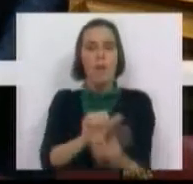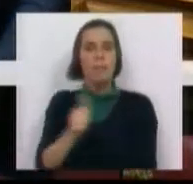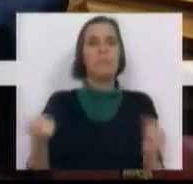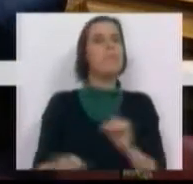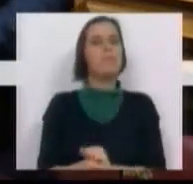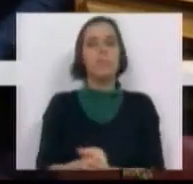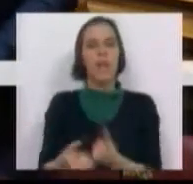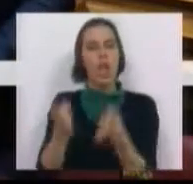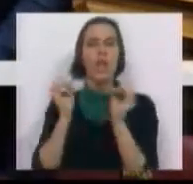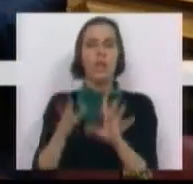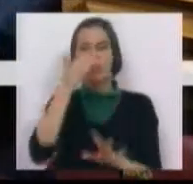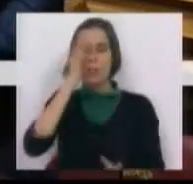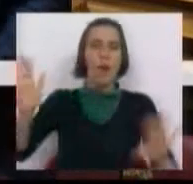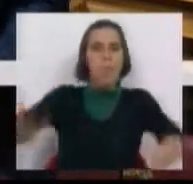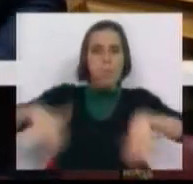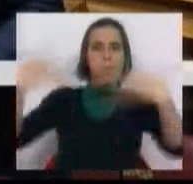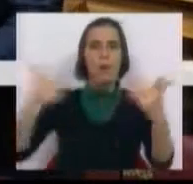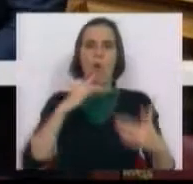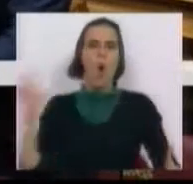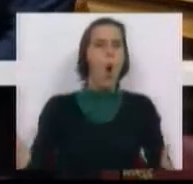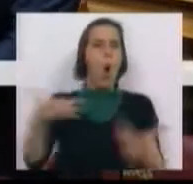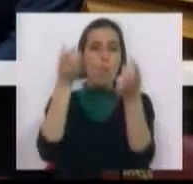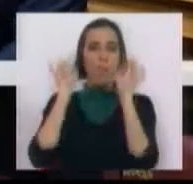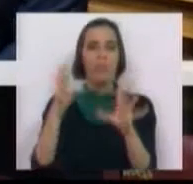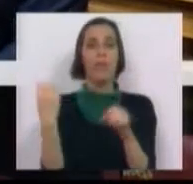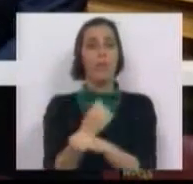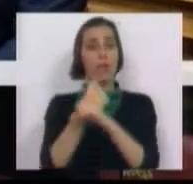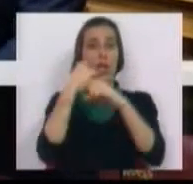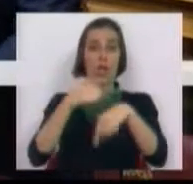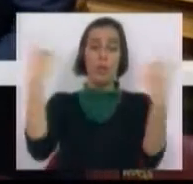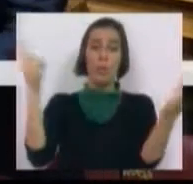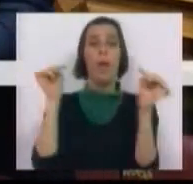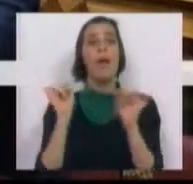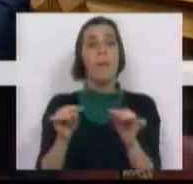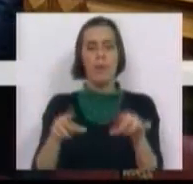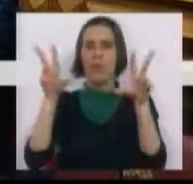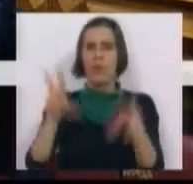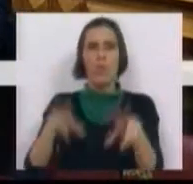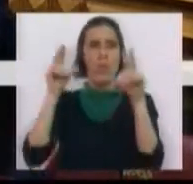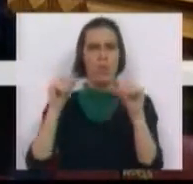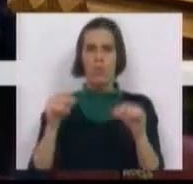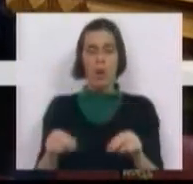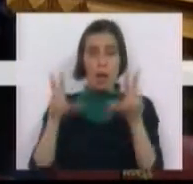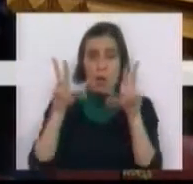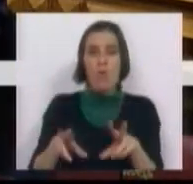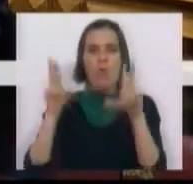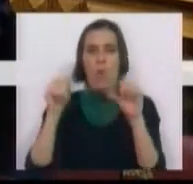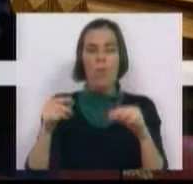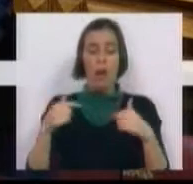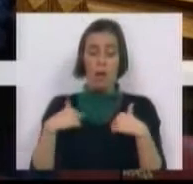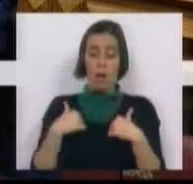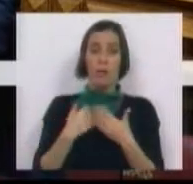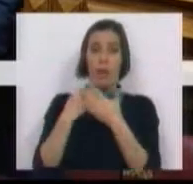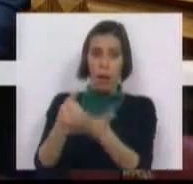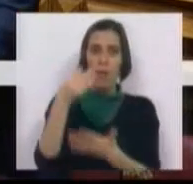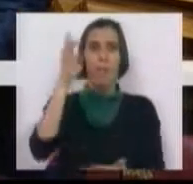transformar no despedimento cego e no despedimento em massa de funcionários públicos. E, para isso, nunca contribuirão, nunca terão o contributo